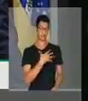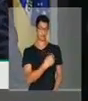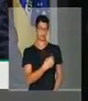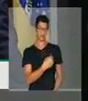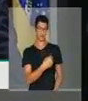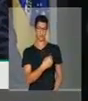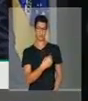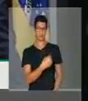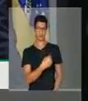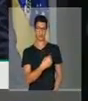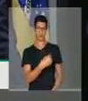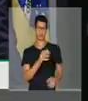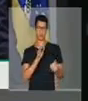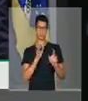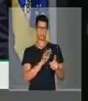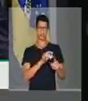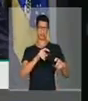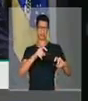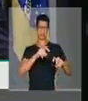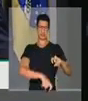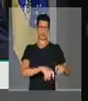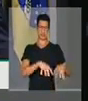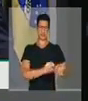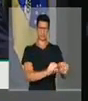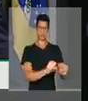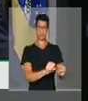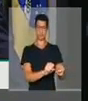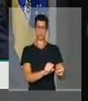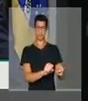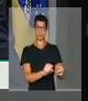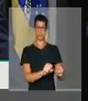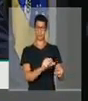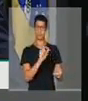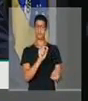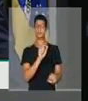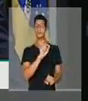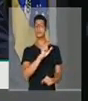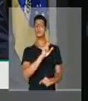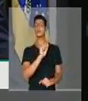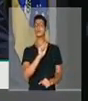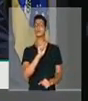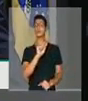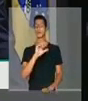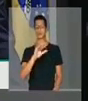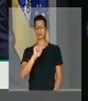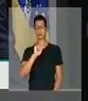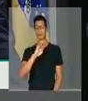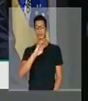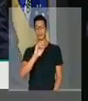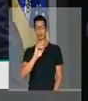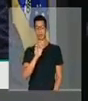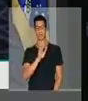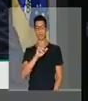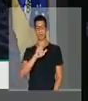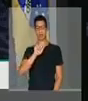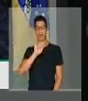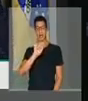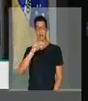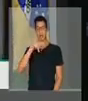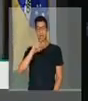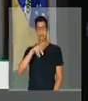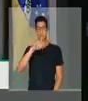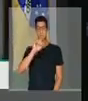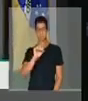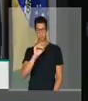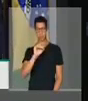ameaçada de estupro, que foi o cabo Raimundo Nonato de Oliveira